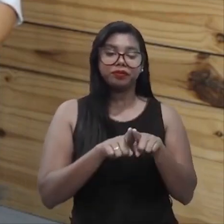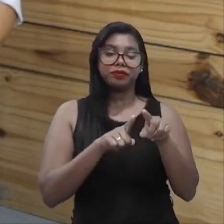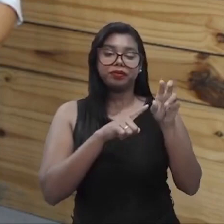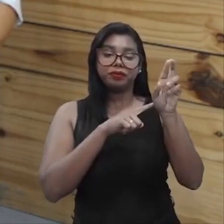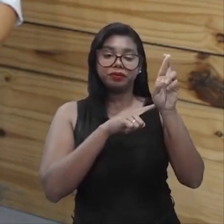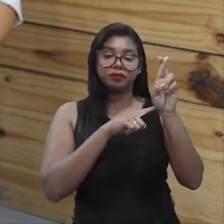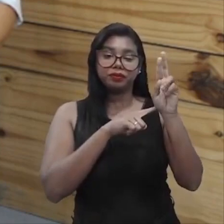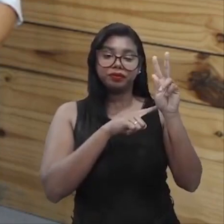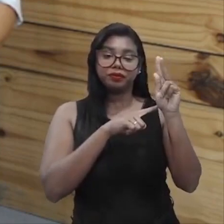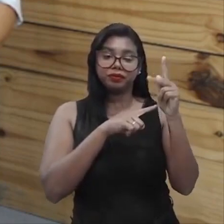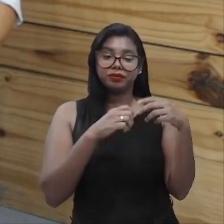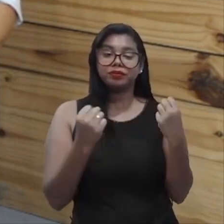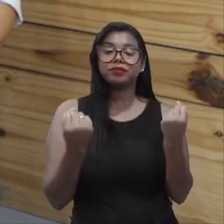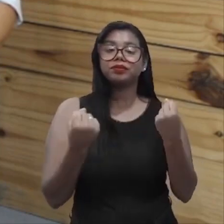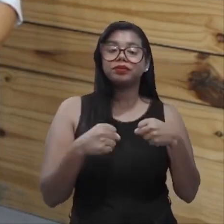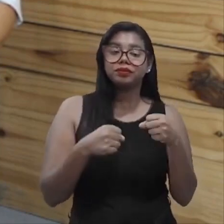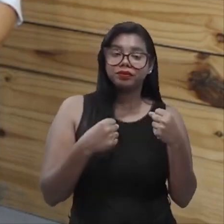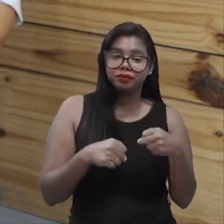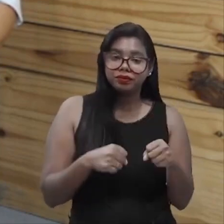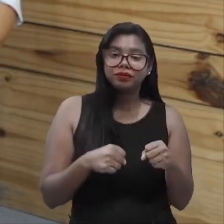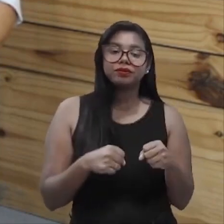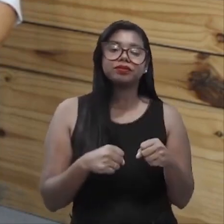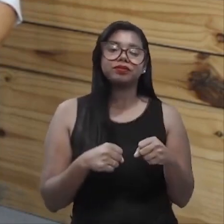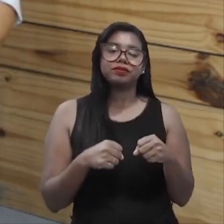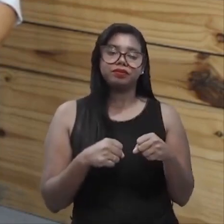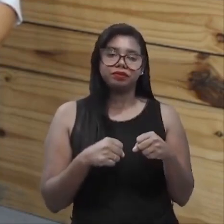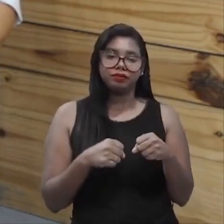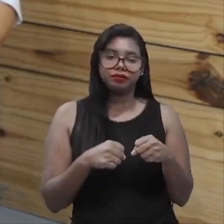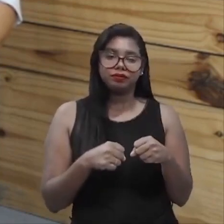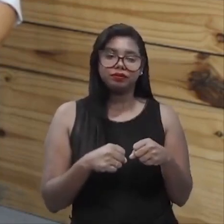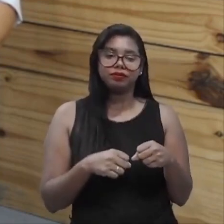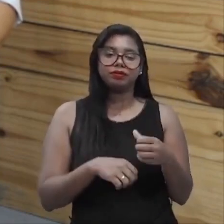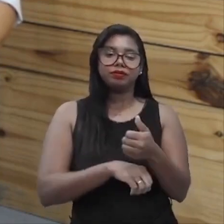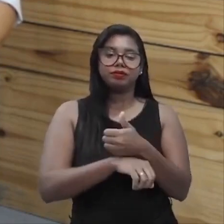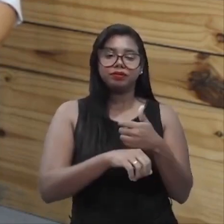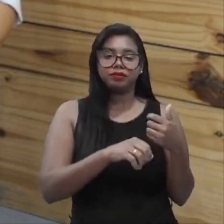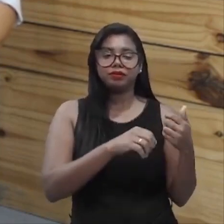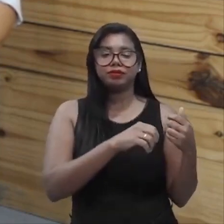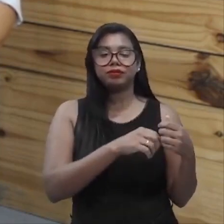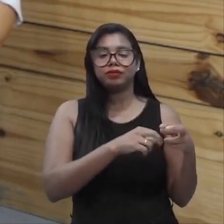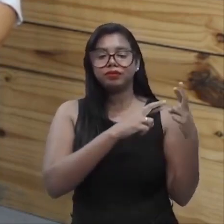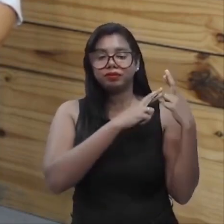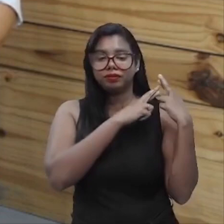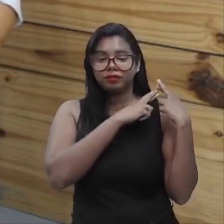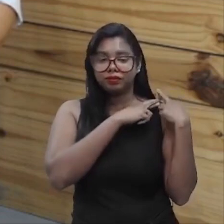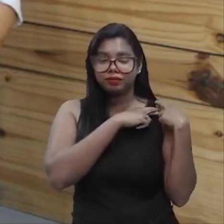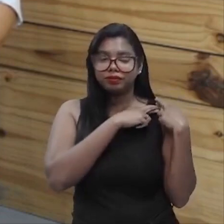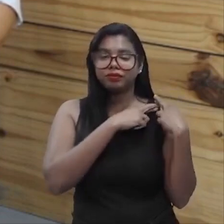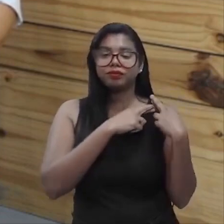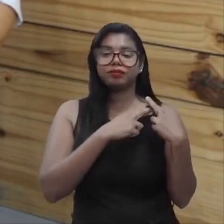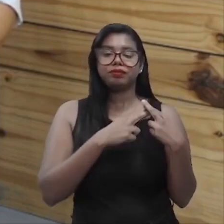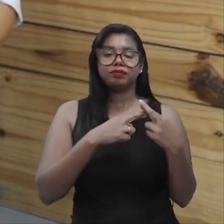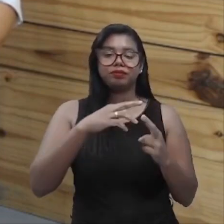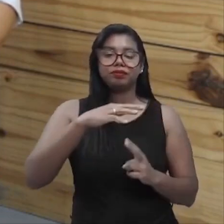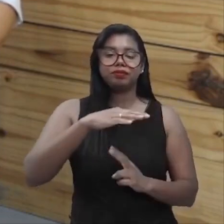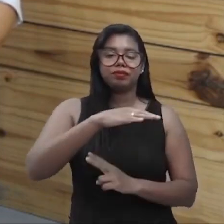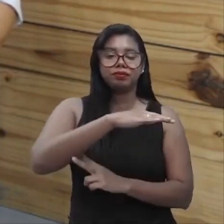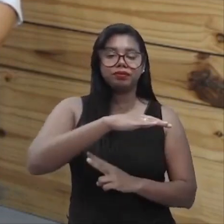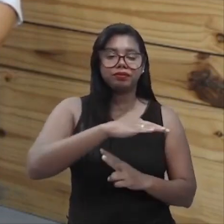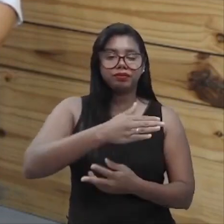RH precisa estar preparado. E não só estar preparado, ele precisa ser essa ponte,